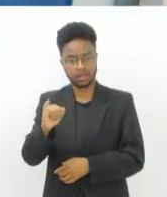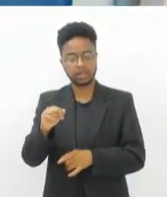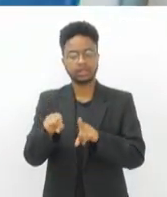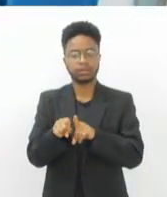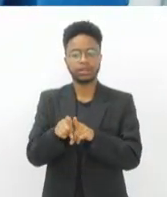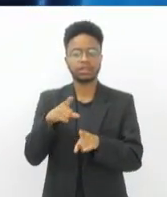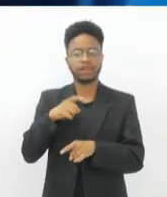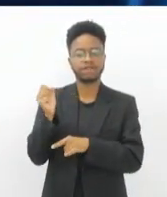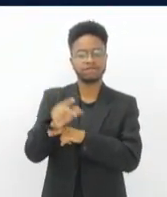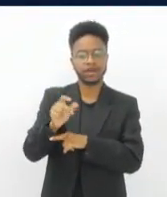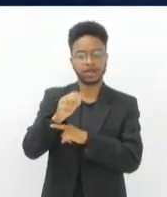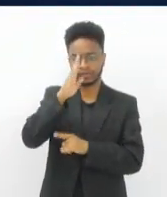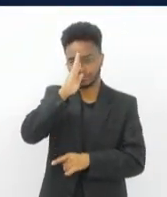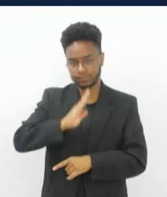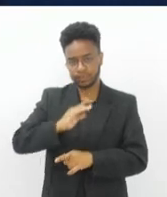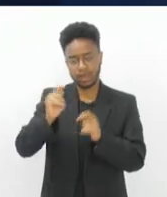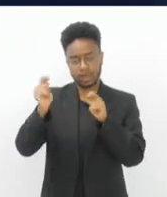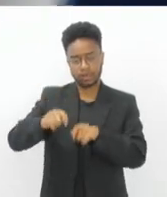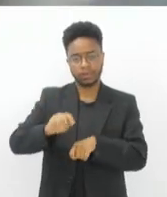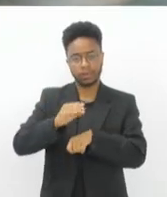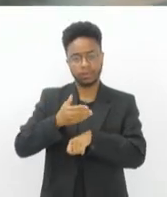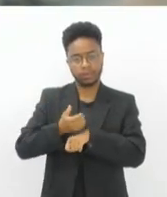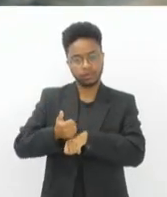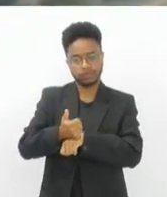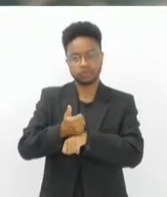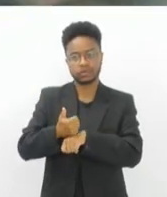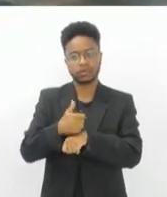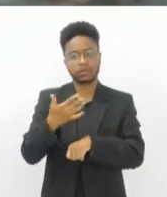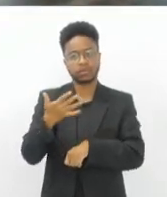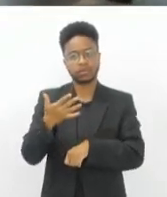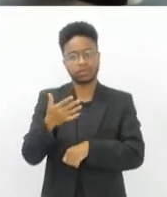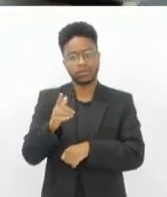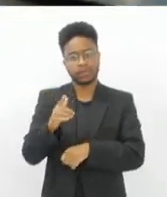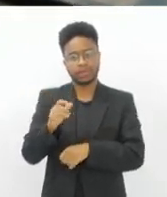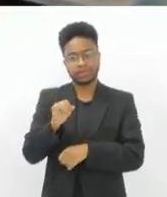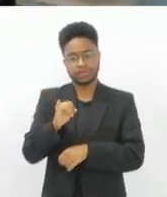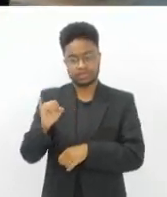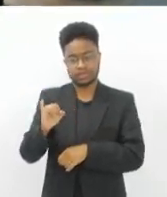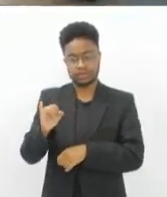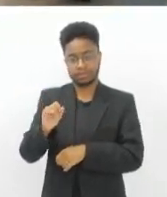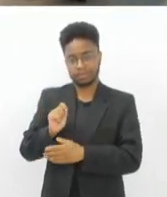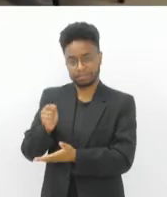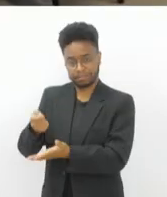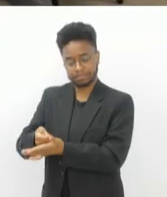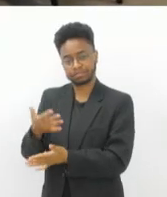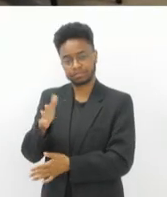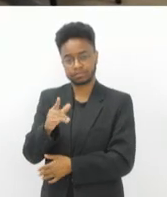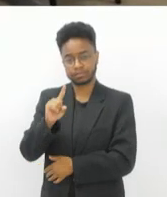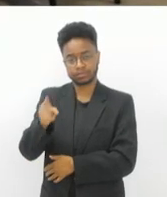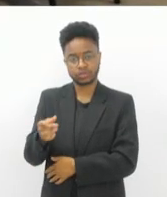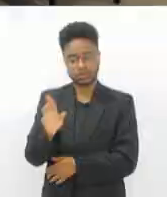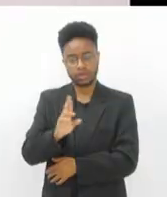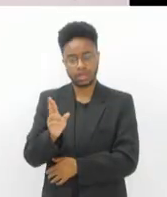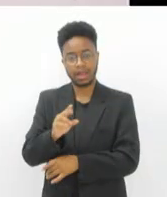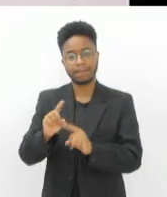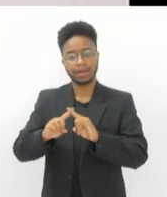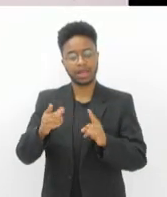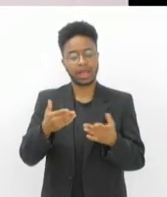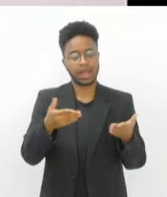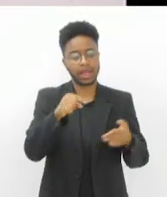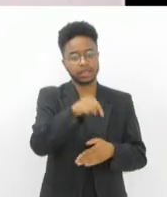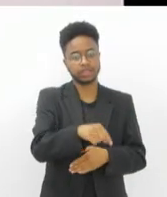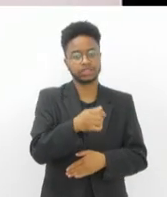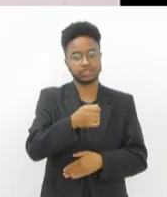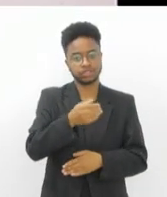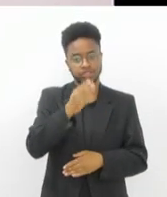gratuitas para as capacitações profissionais que chegam a custar mais de mil reais no mercado. Entre os 13 cursos oferecidos, operador de